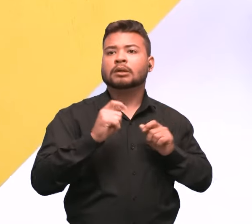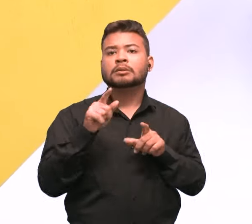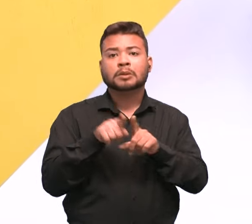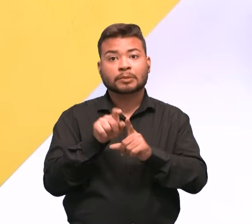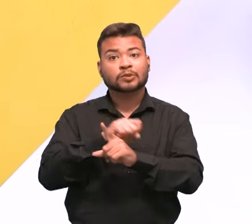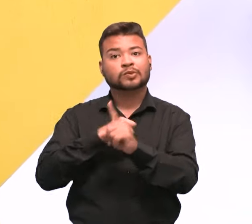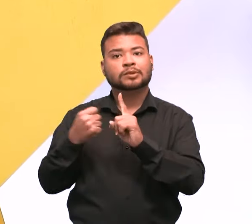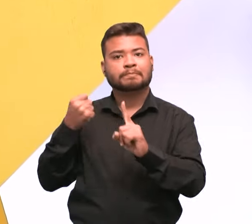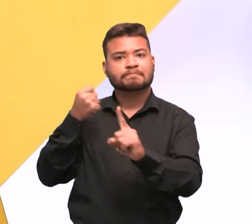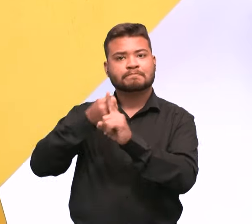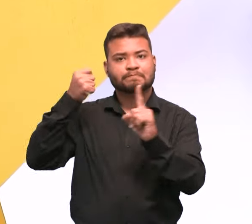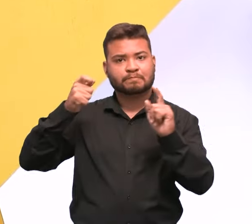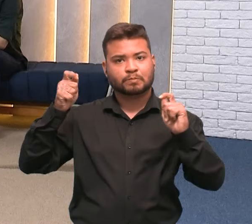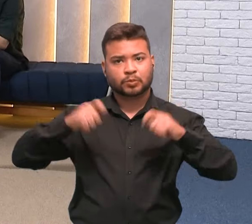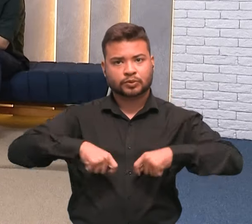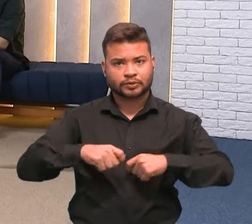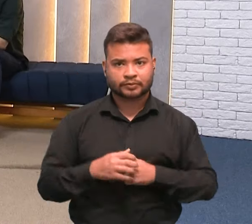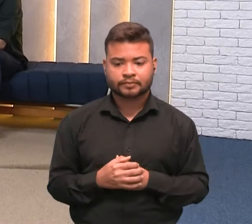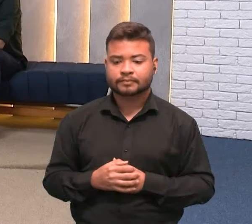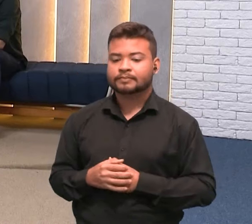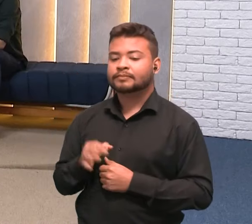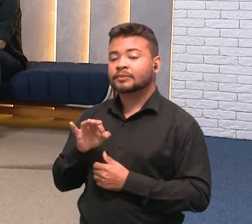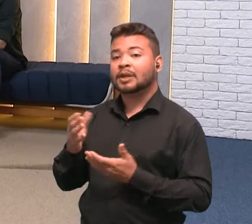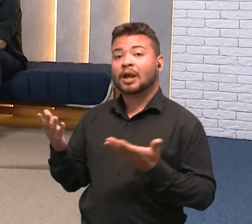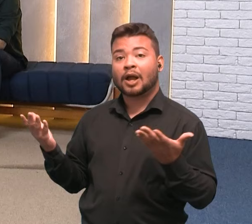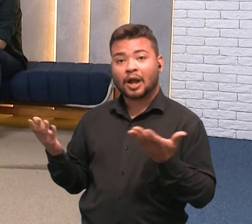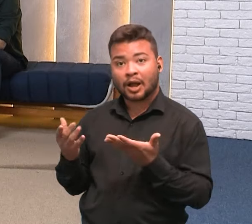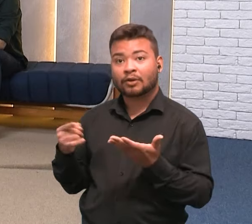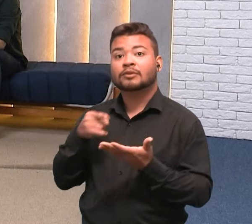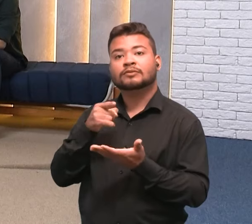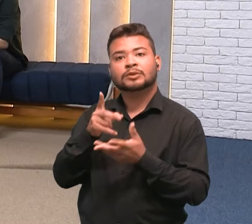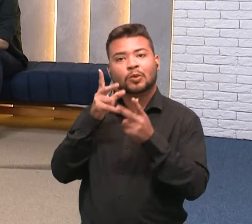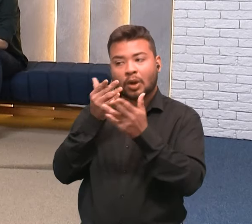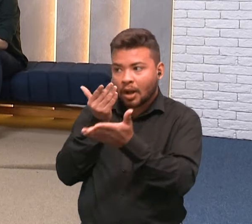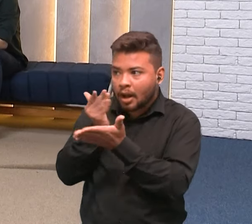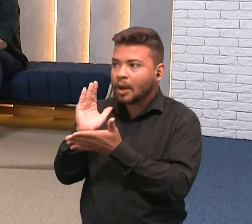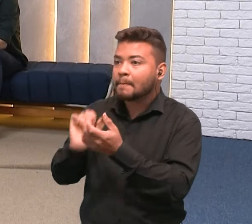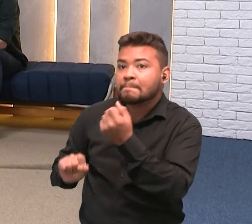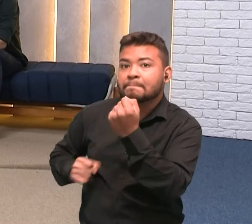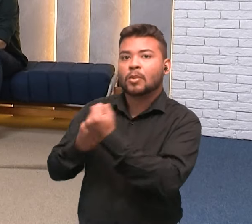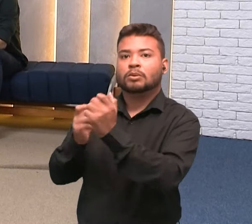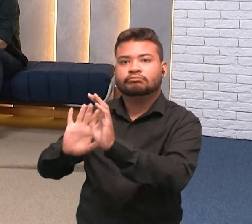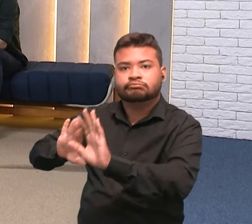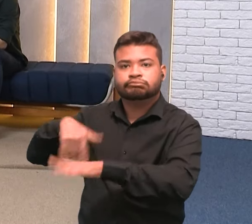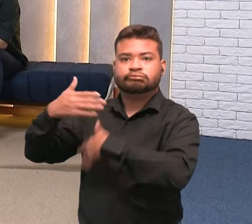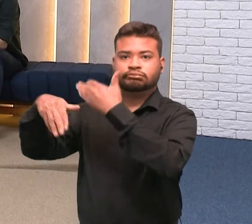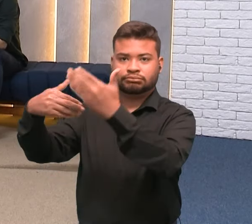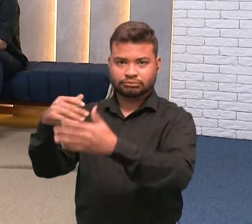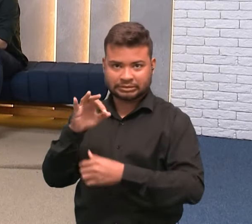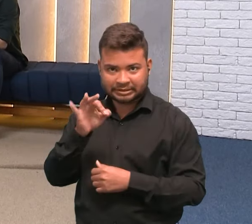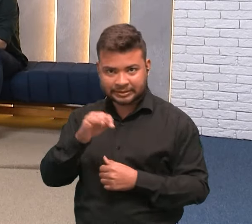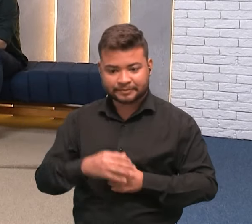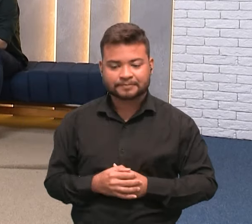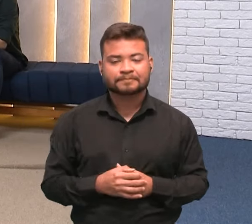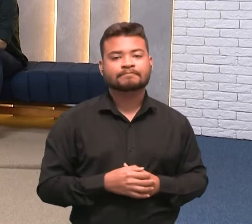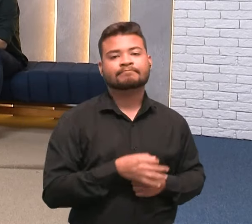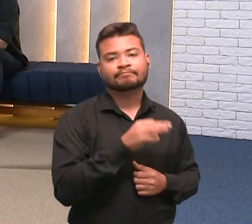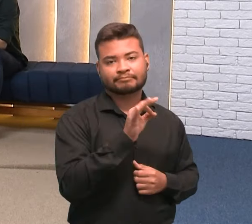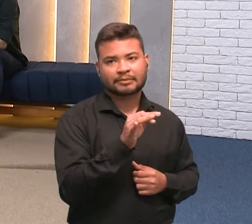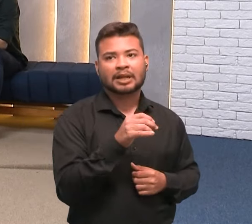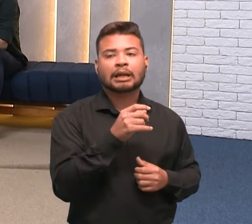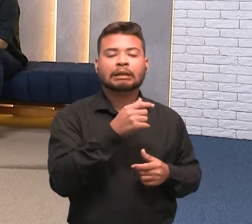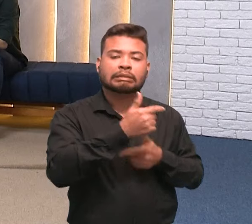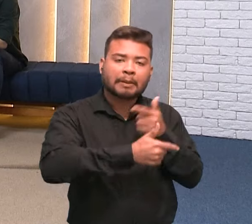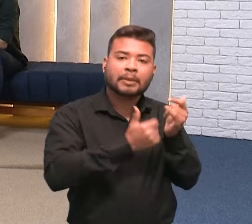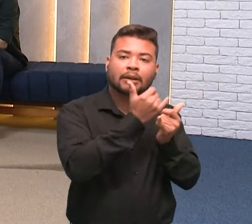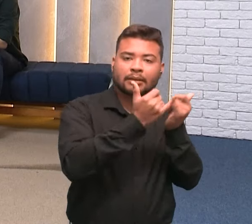Ou seja, agora é você quem está dando pontapé inicial para muitos. Exatamente. É um pouquinho do que o trabalho que o Sei faz, só que voltado realmente para